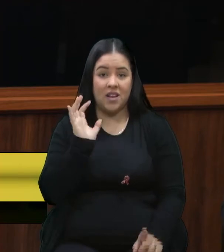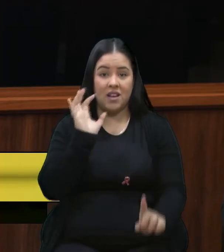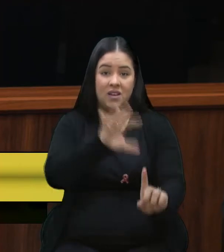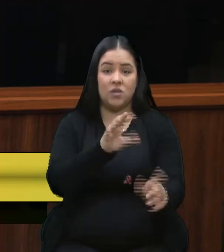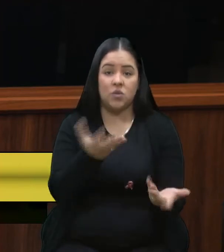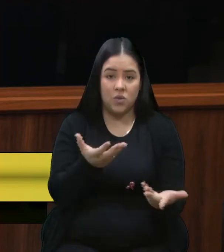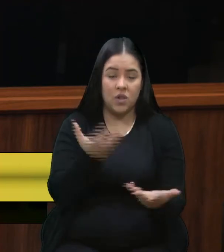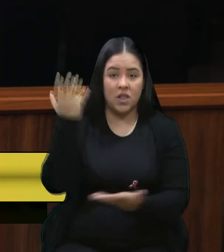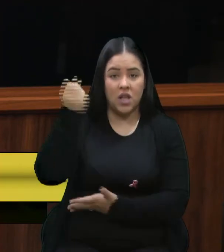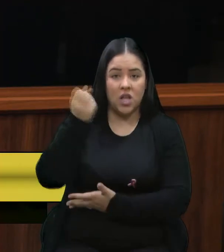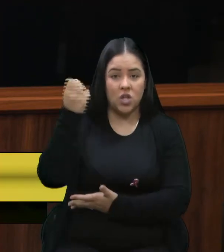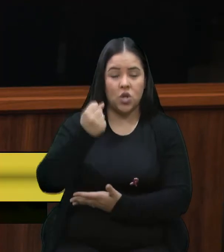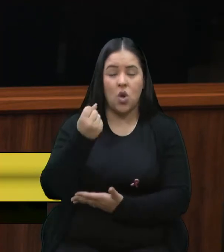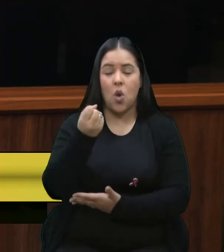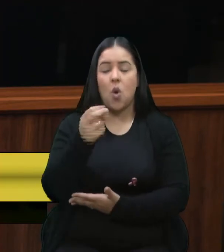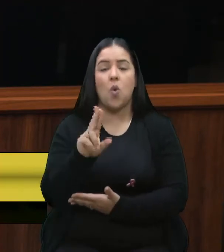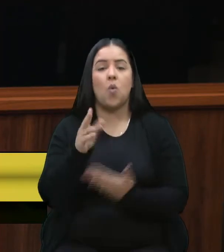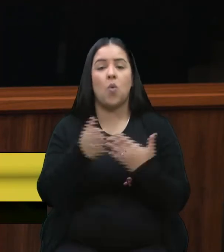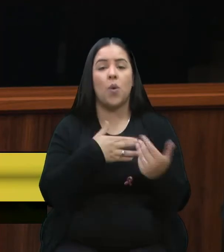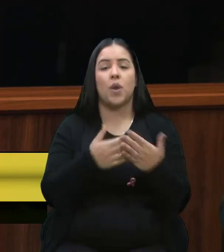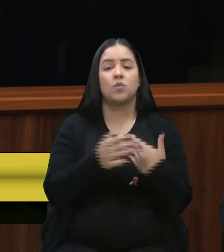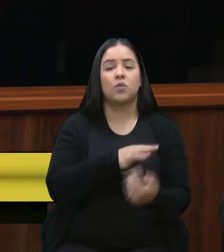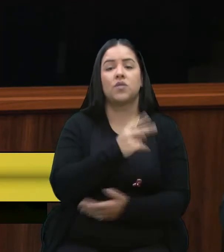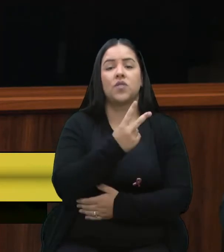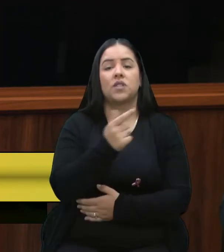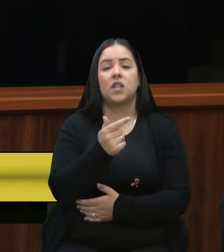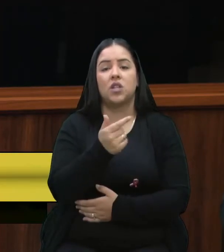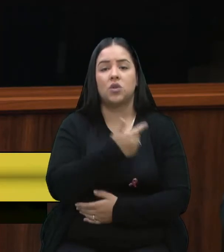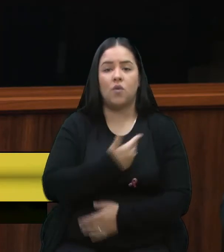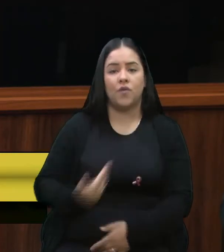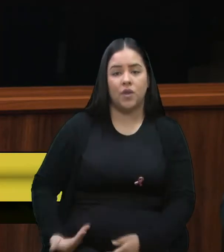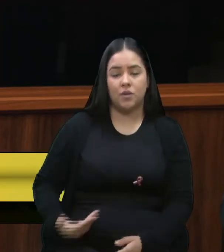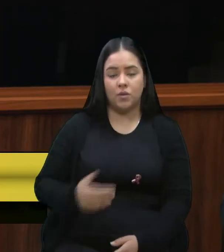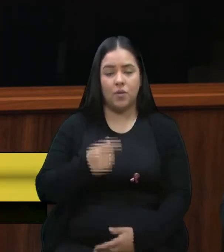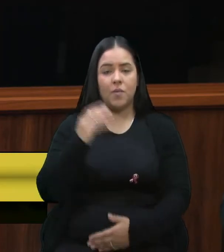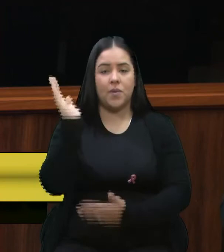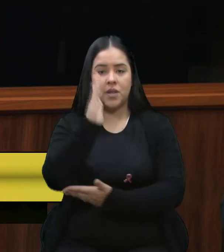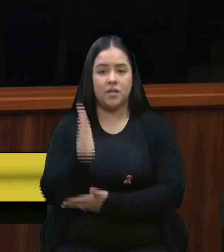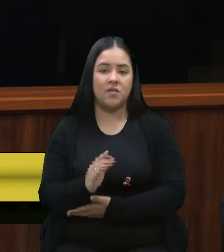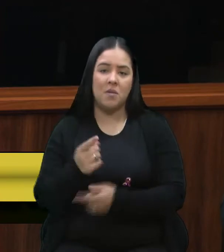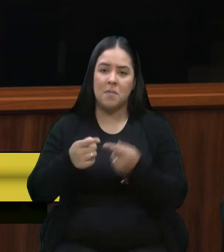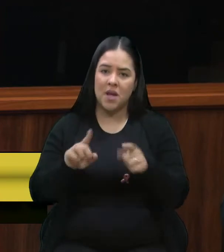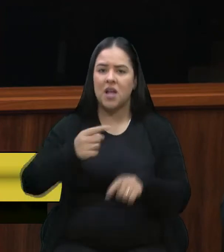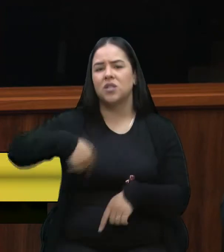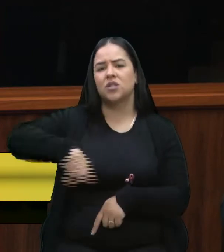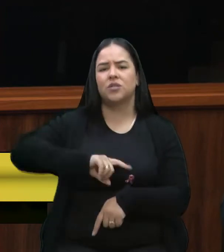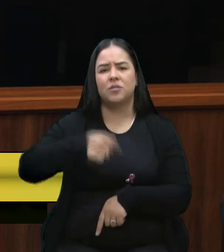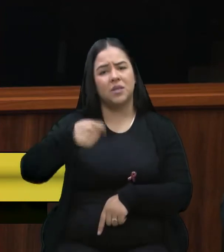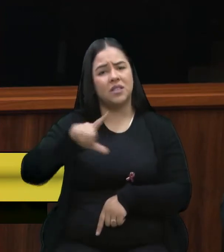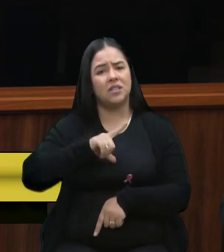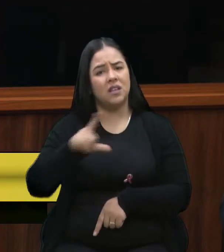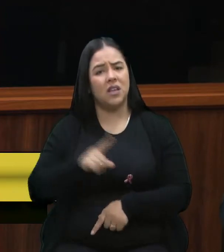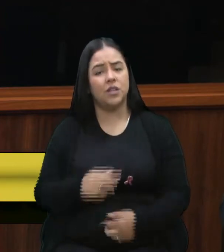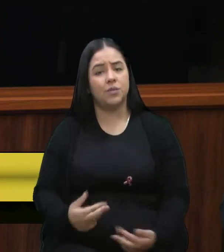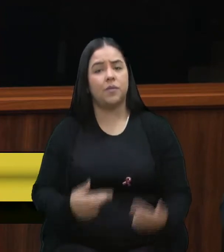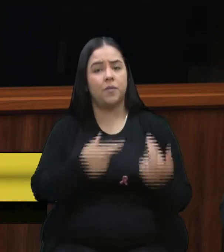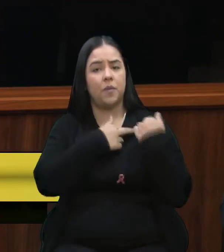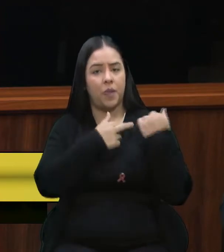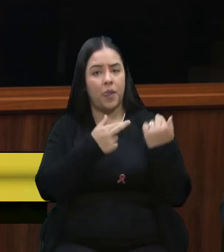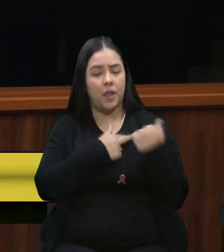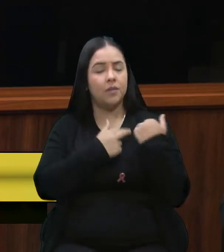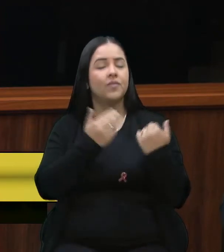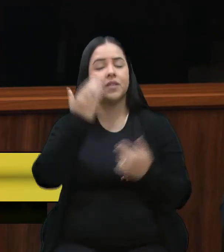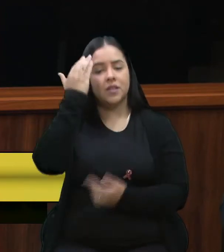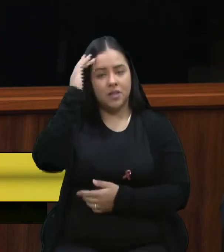qualquer um dos 27 governadores do Brasil. Mas acho que a gente precisa ser responsável e entender essas